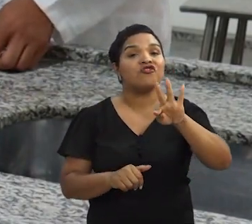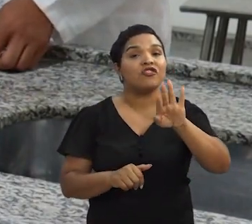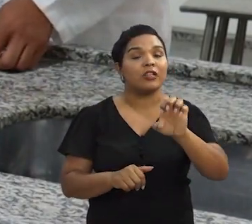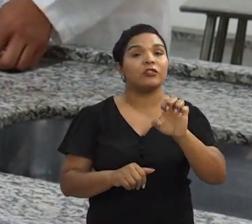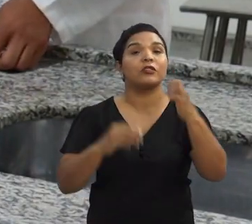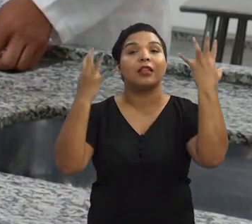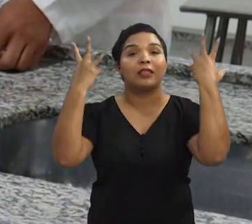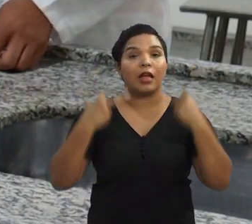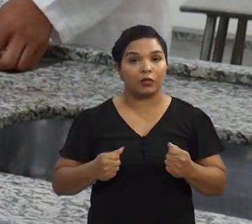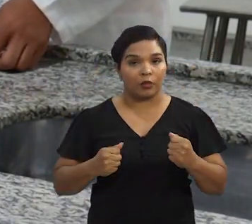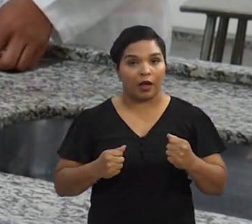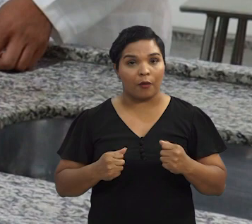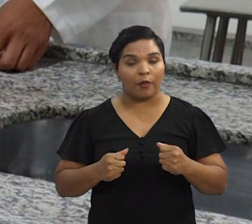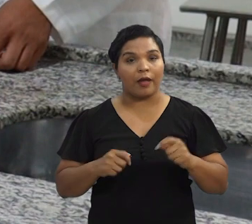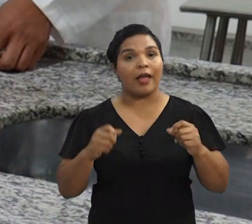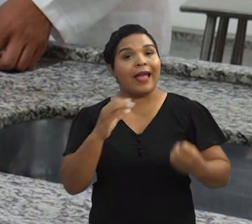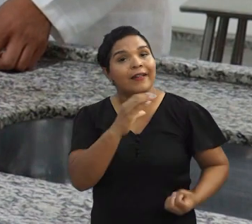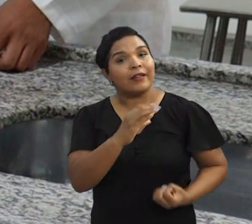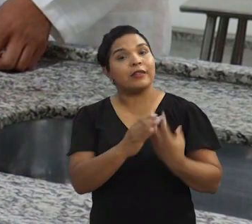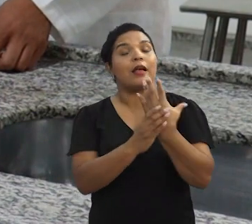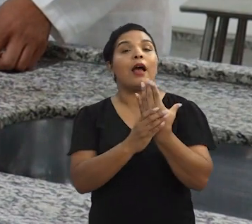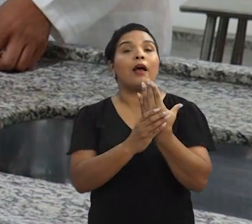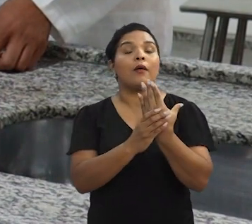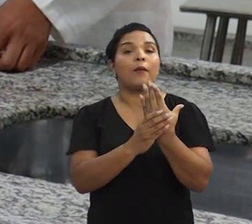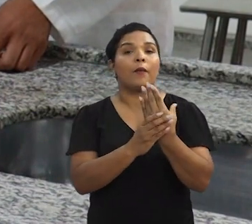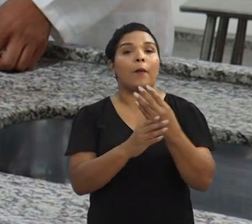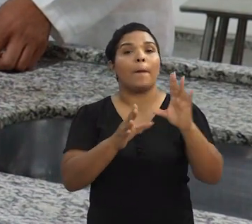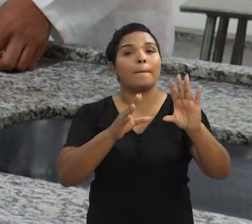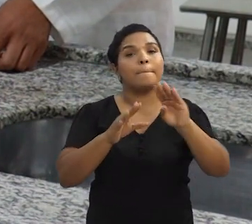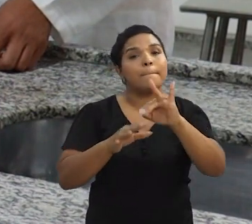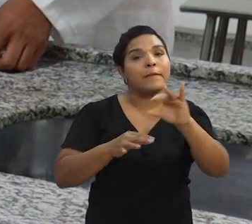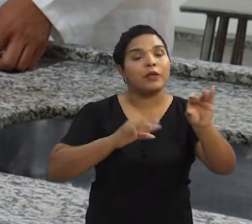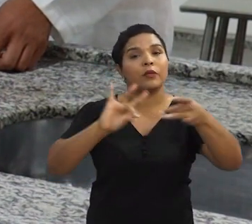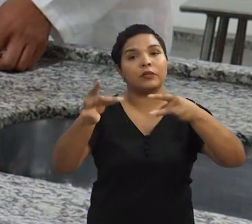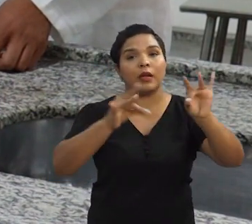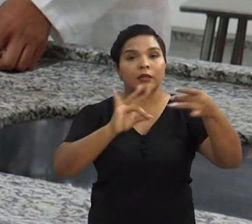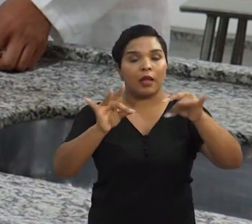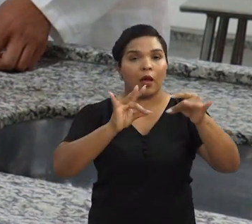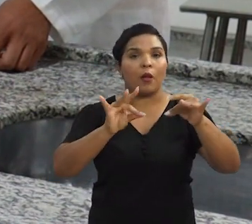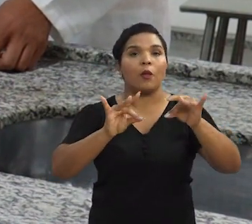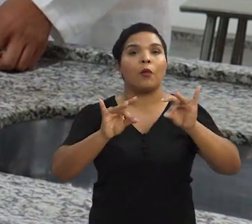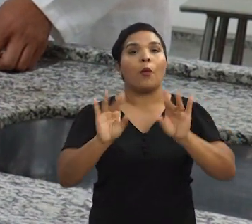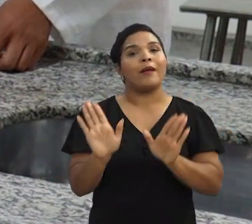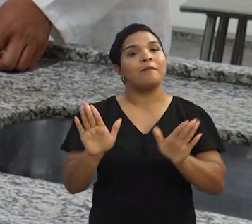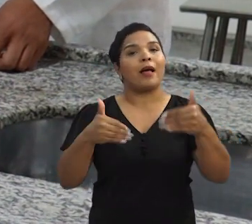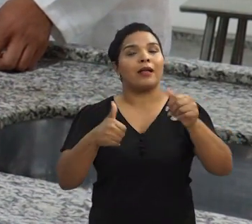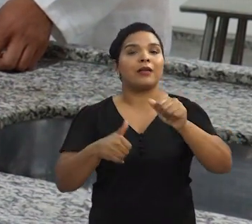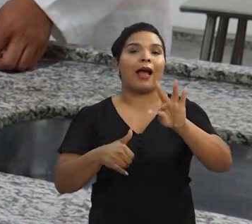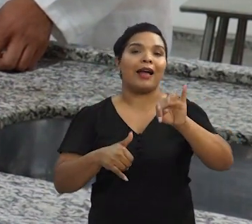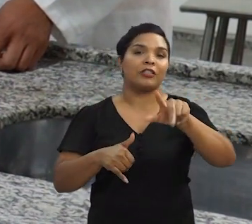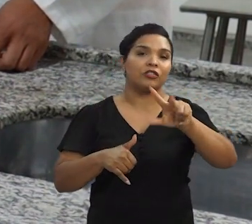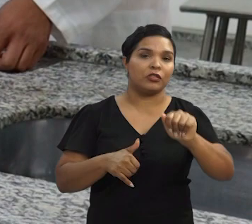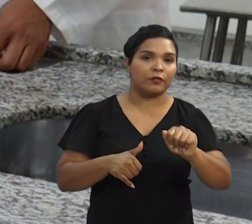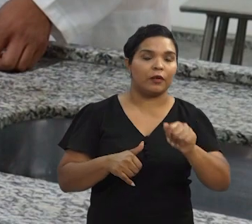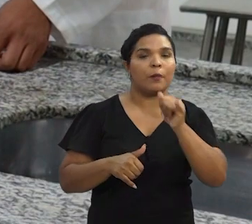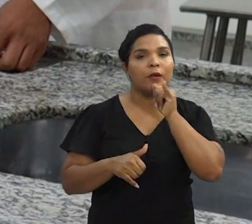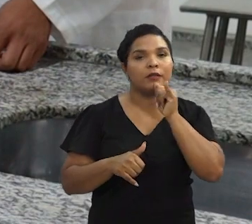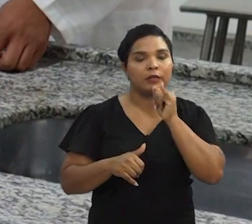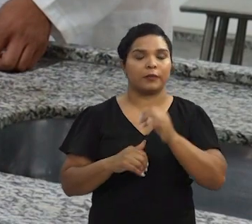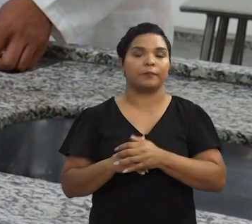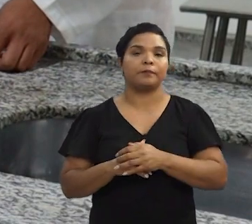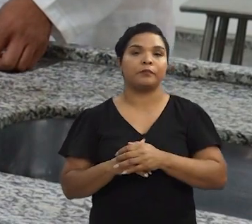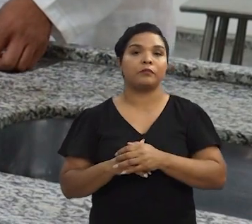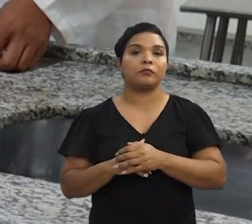Então, é desenvolver um filme biodegradável com um indicador de embalagem ativa, por exemplo. O que é isso? É quando você